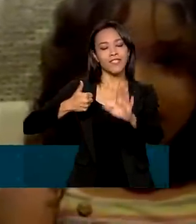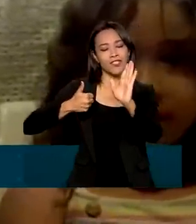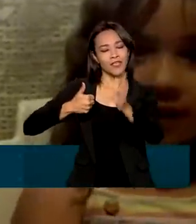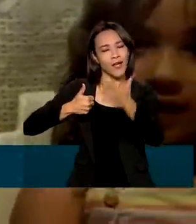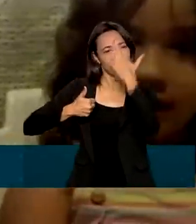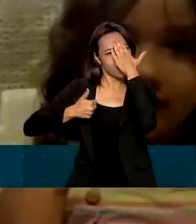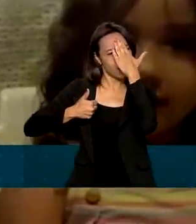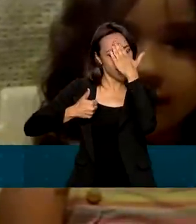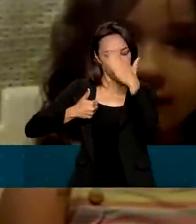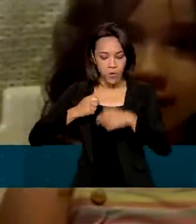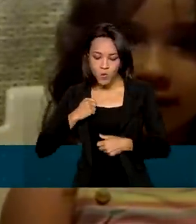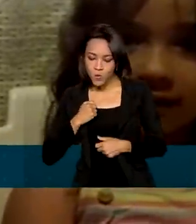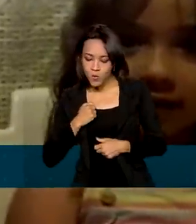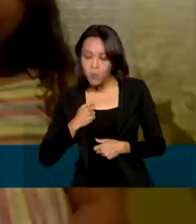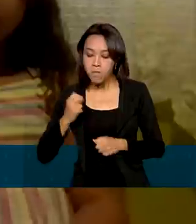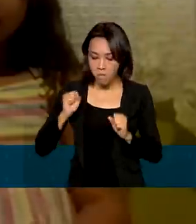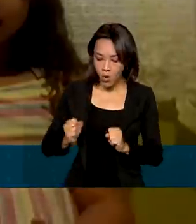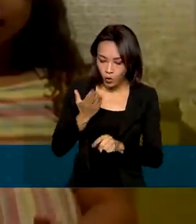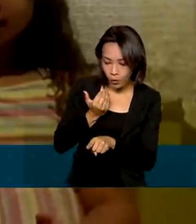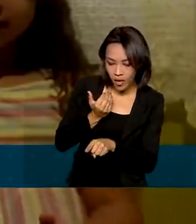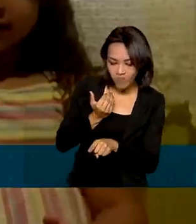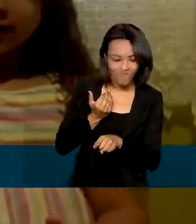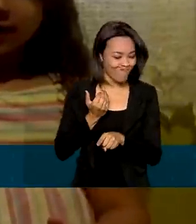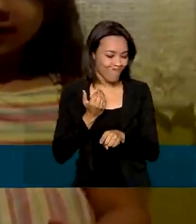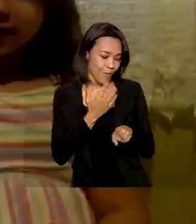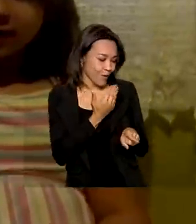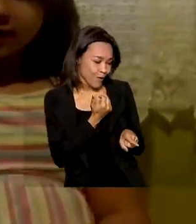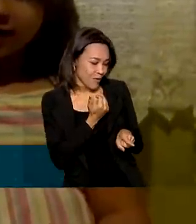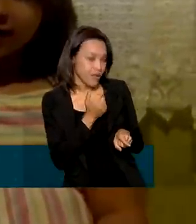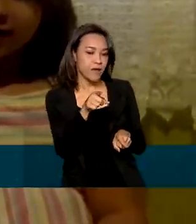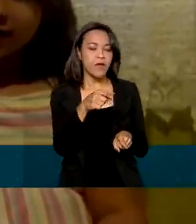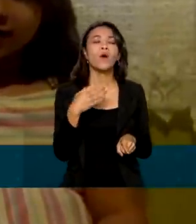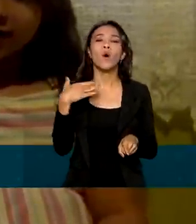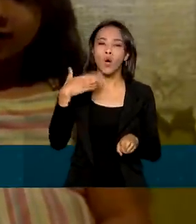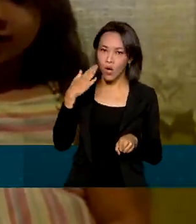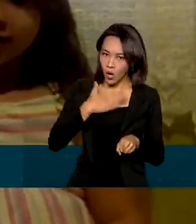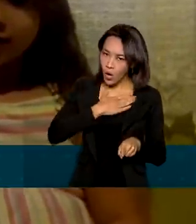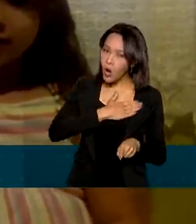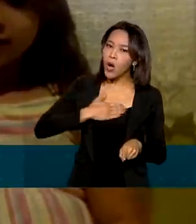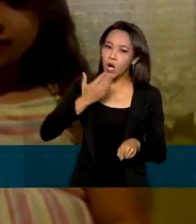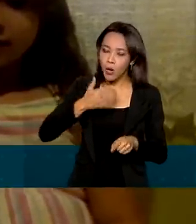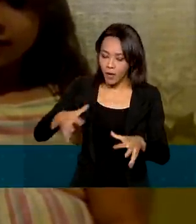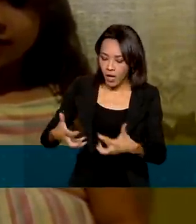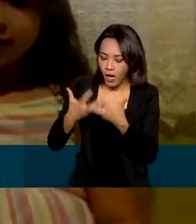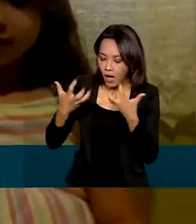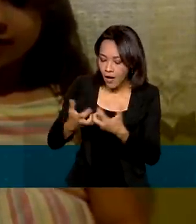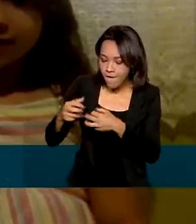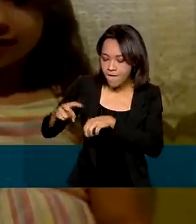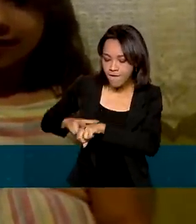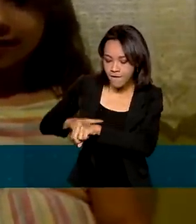direitinho o que deve comer. Eu gosto de comer brócolis, couve,